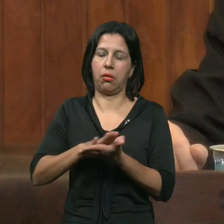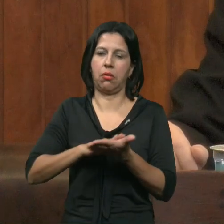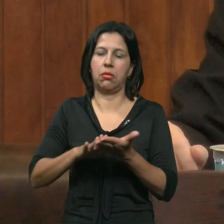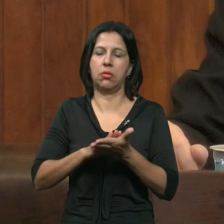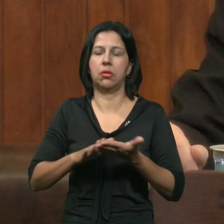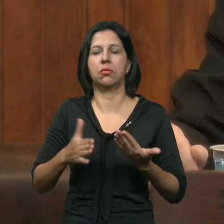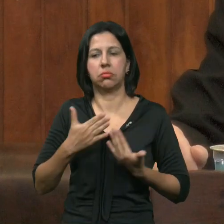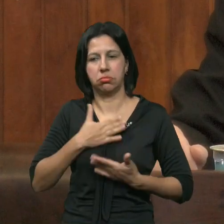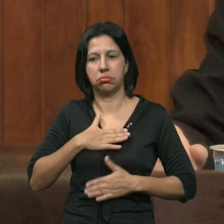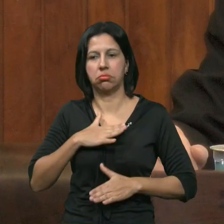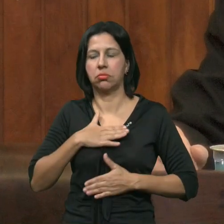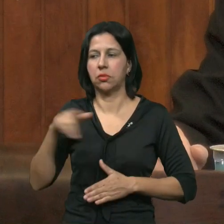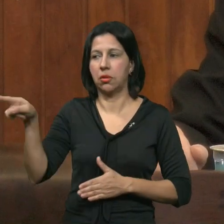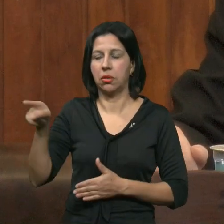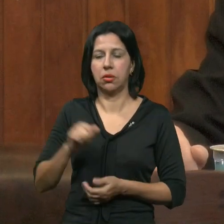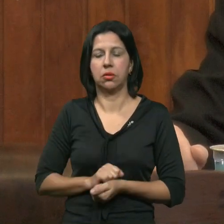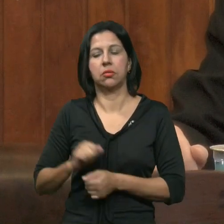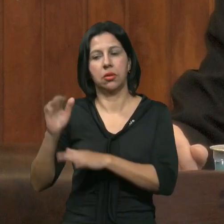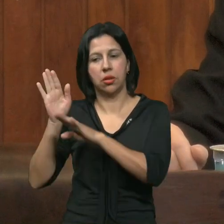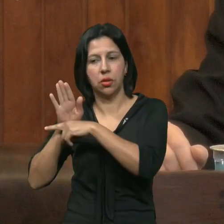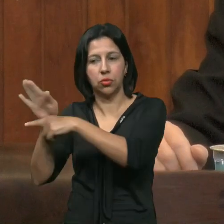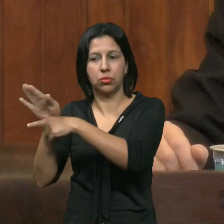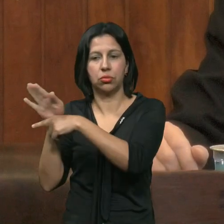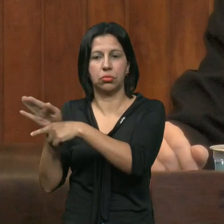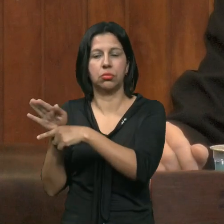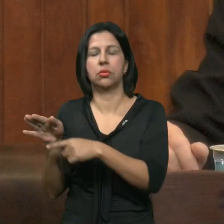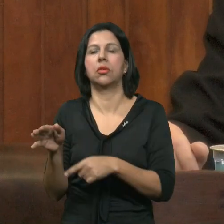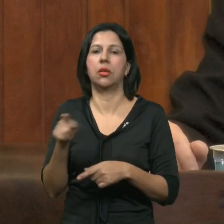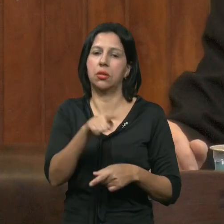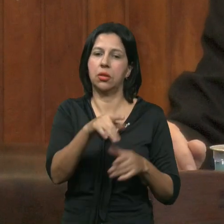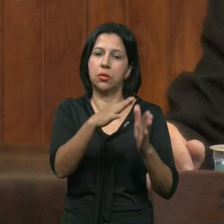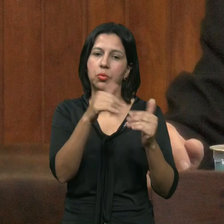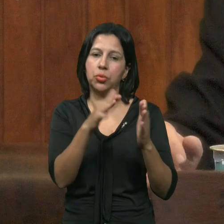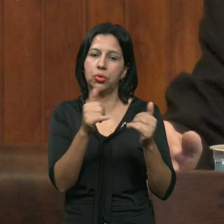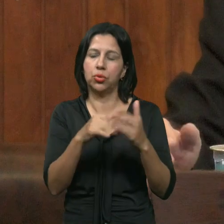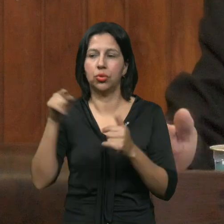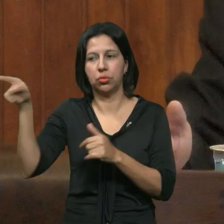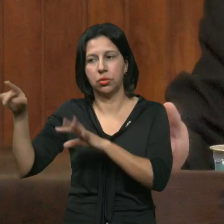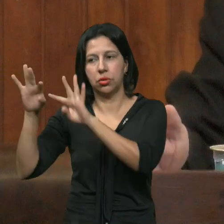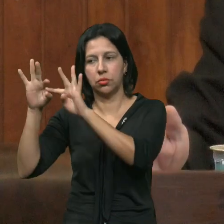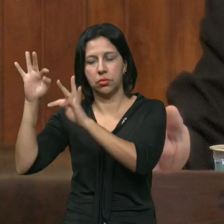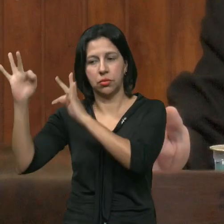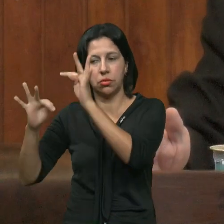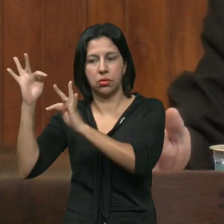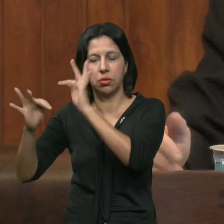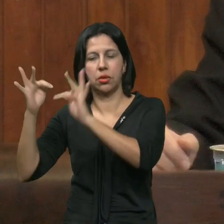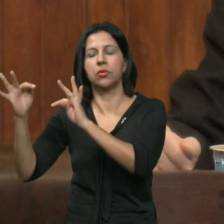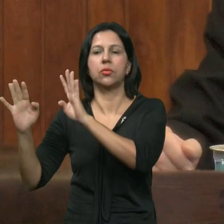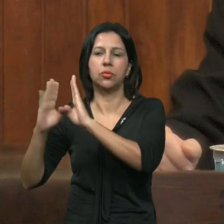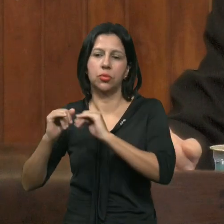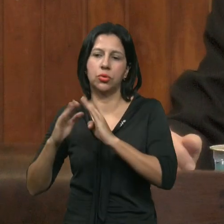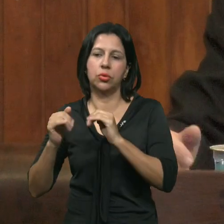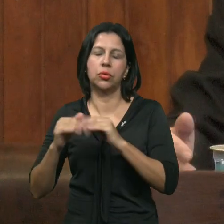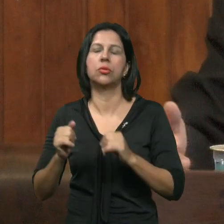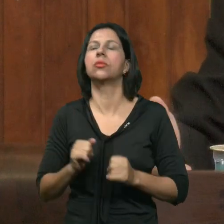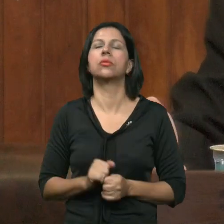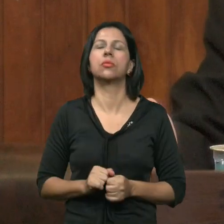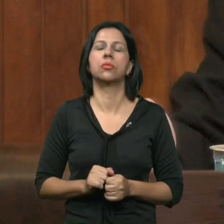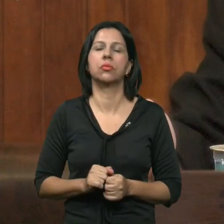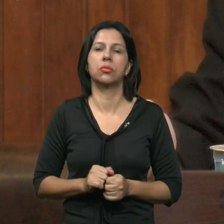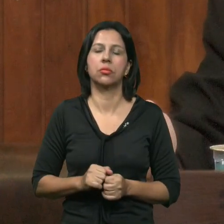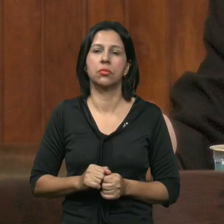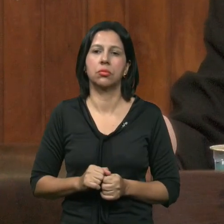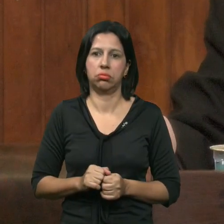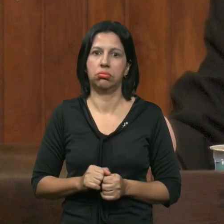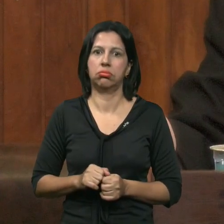nós pudéssemos Atender Ao pleito Dos técnicos De enfermagem Não é? Que um número